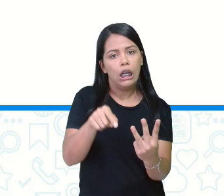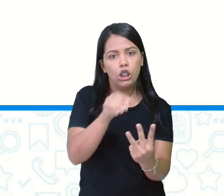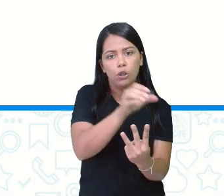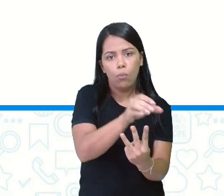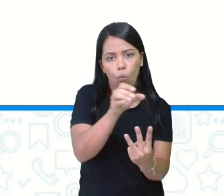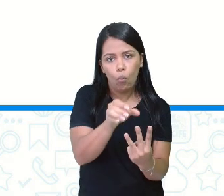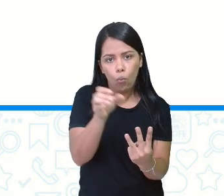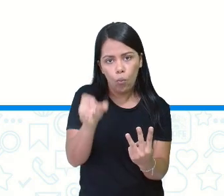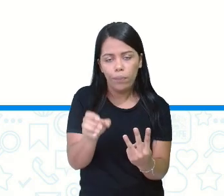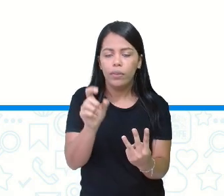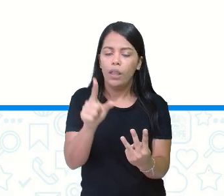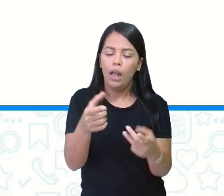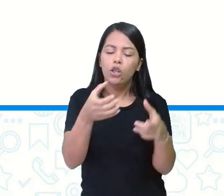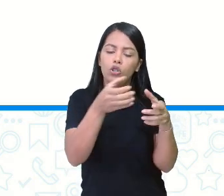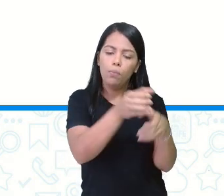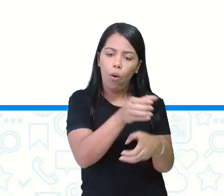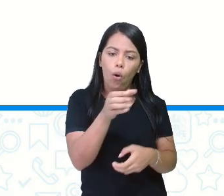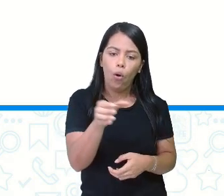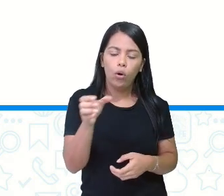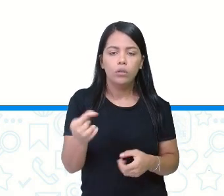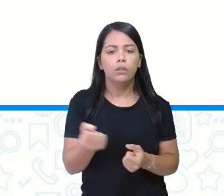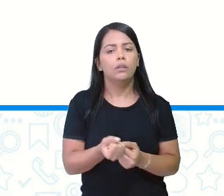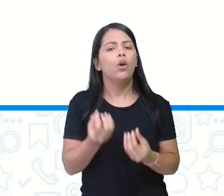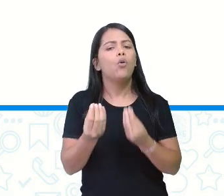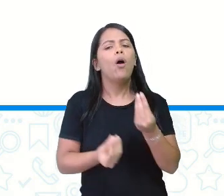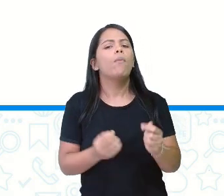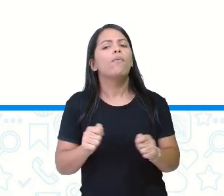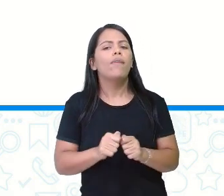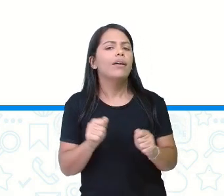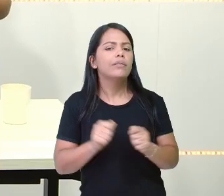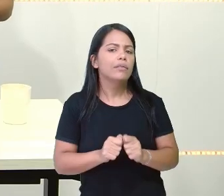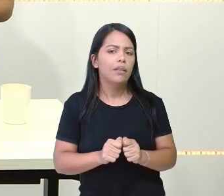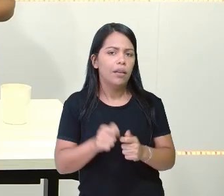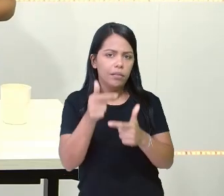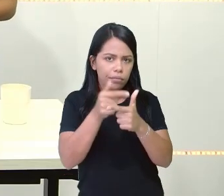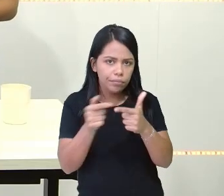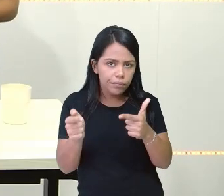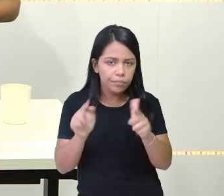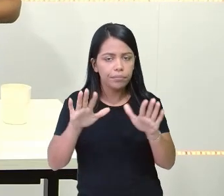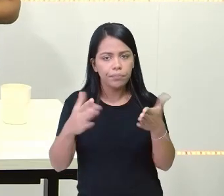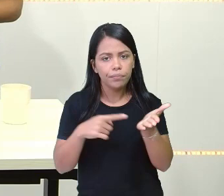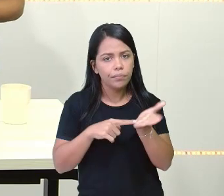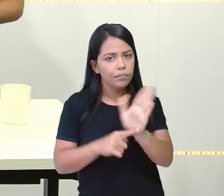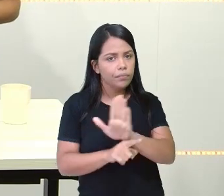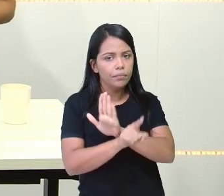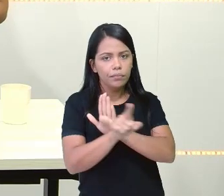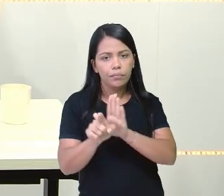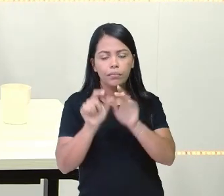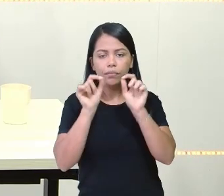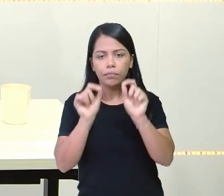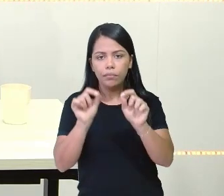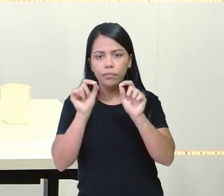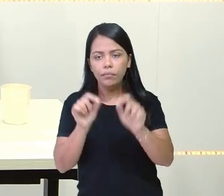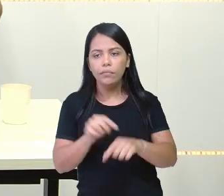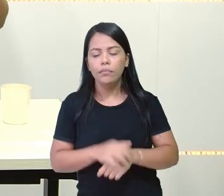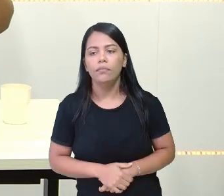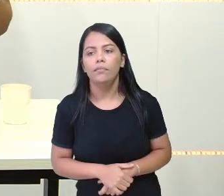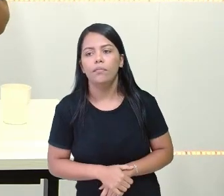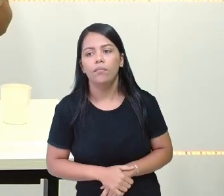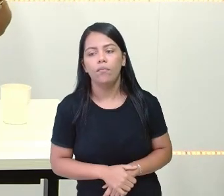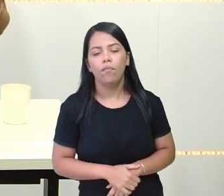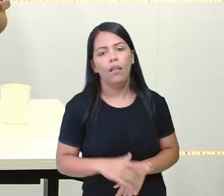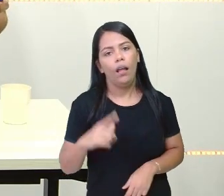Então, como é que a gente consegue fazer essa divisão? Eu vou trazer pra vocês aqui, uma